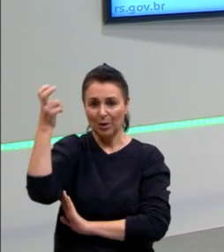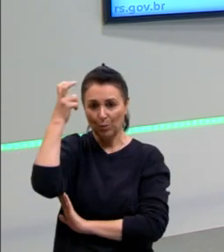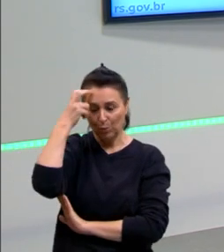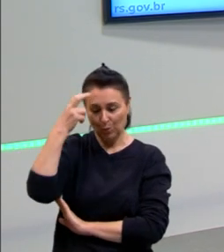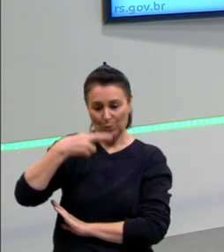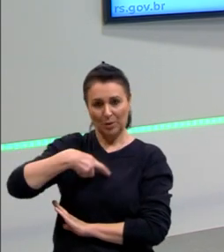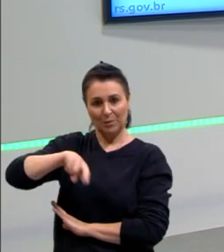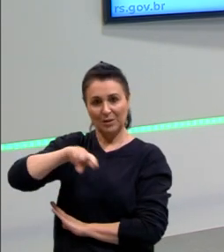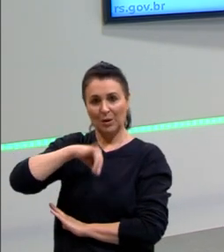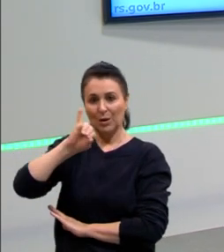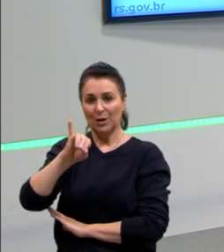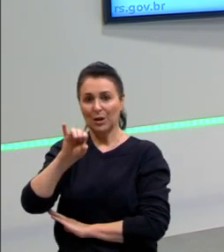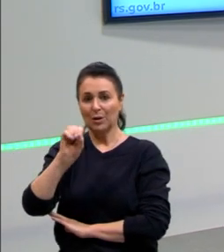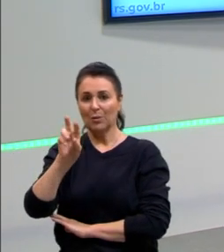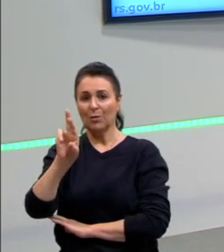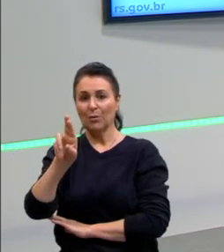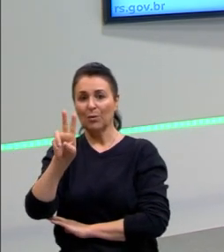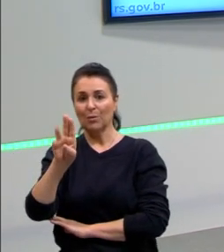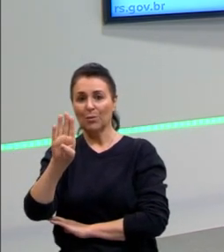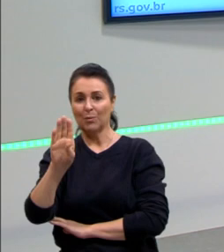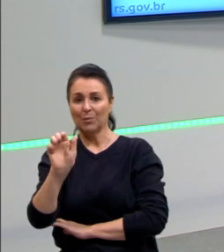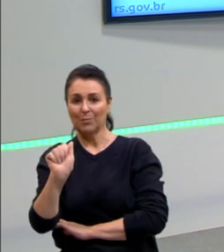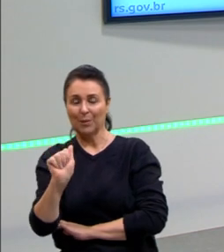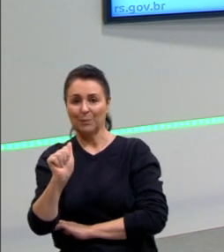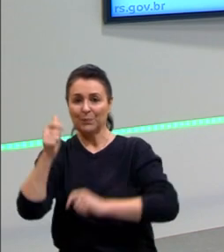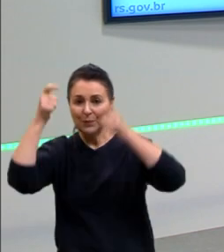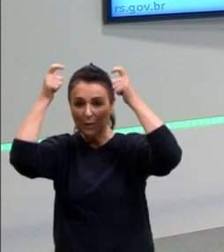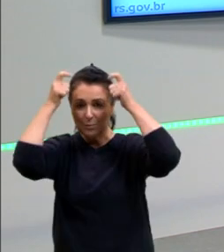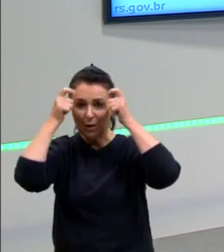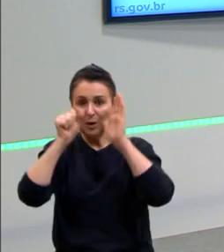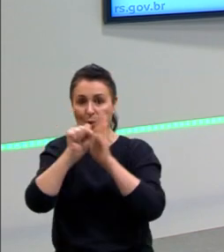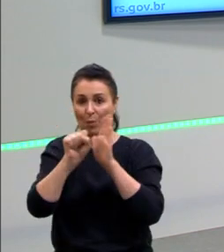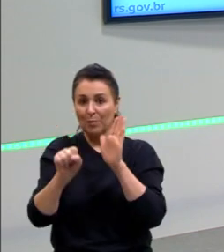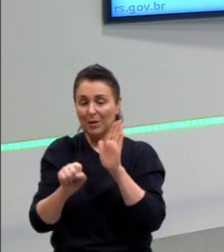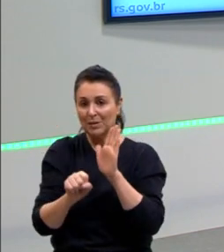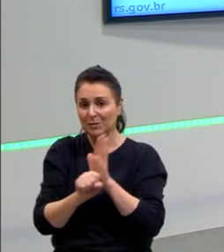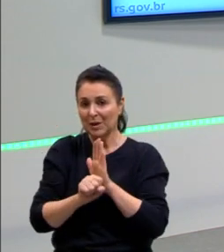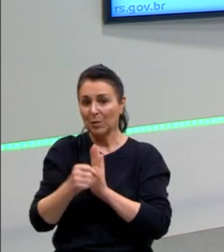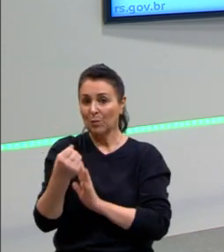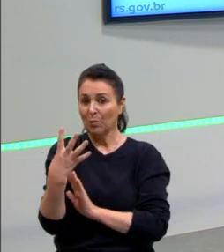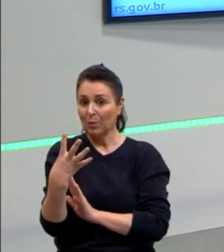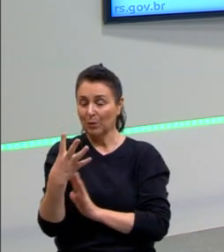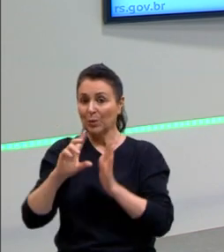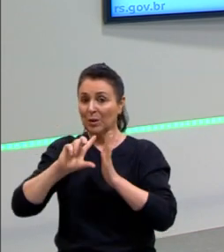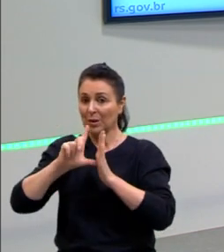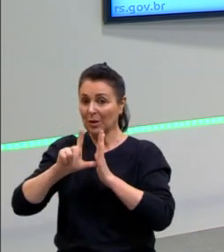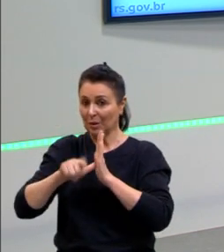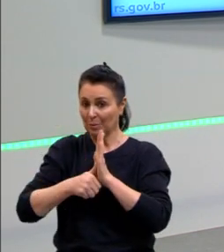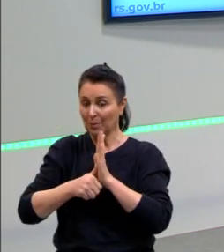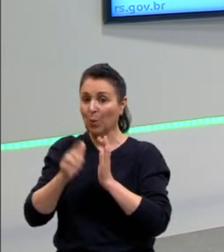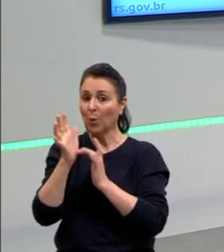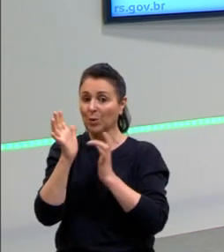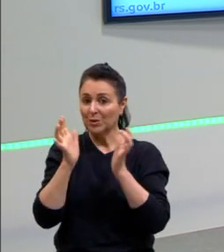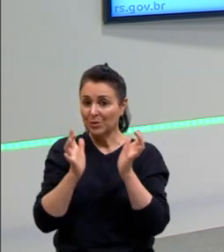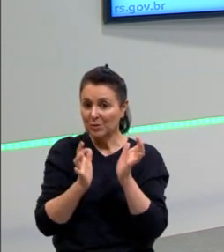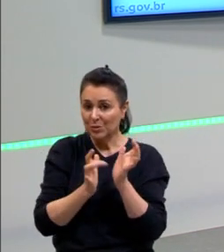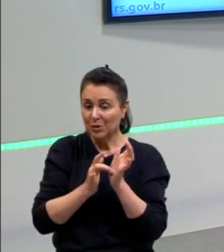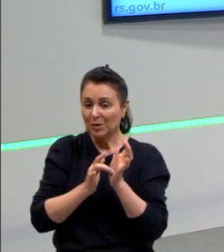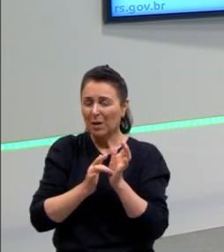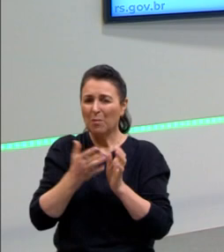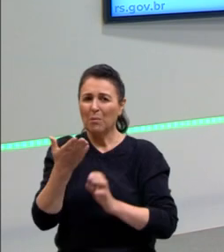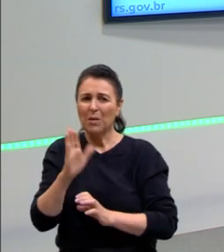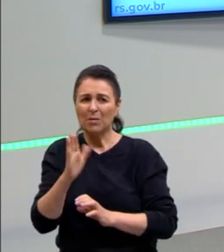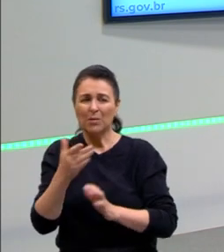Yorubá. O Império de Gana vai ir do século IV depois de Cristo até mais ou menos o século